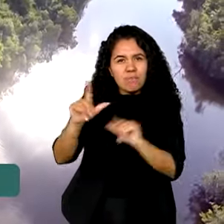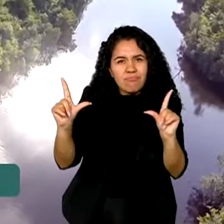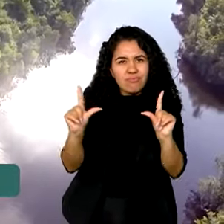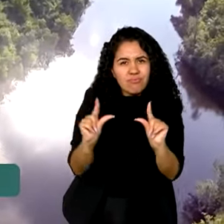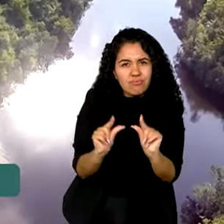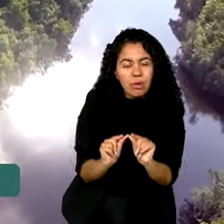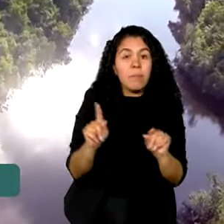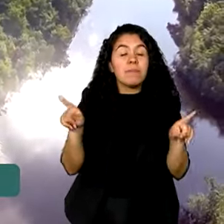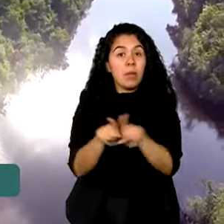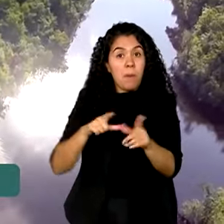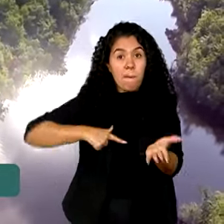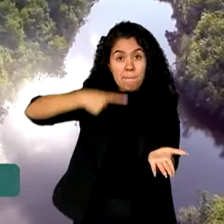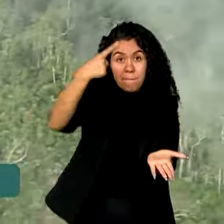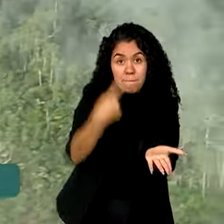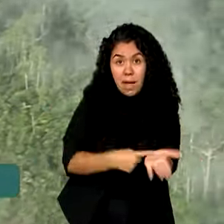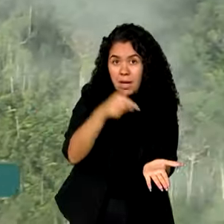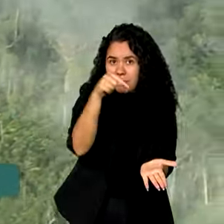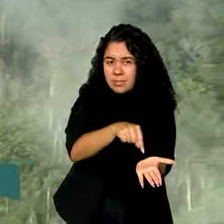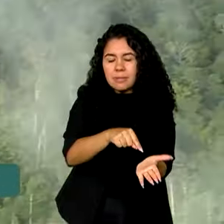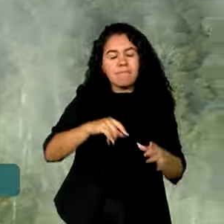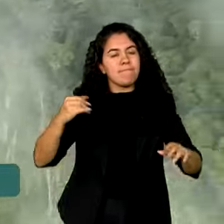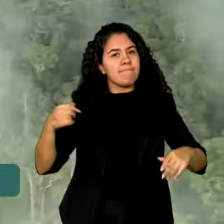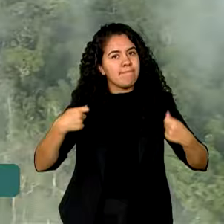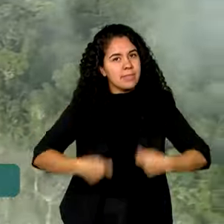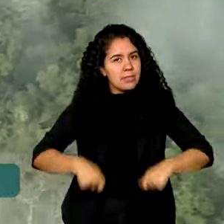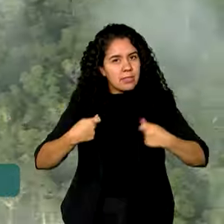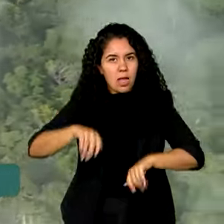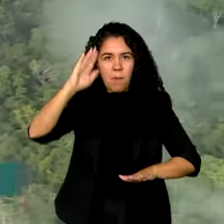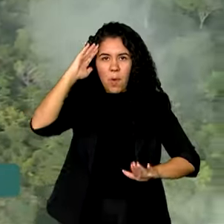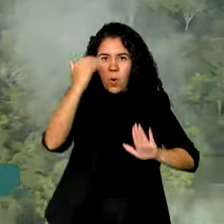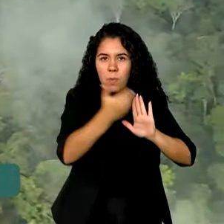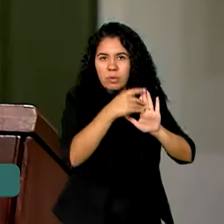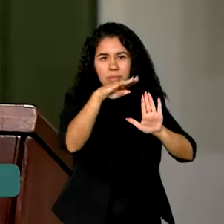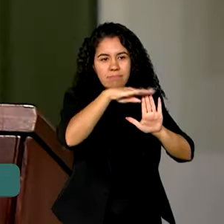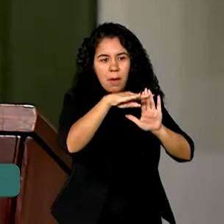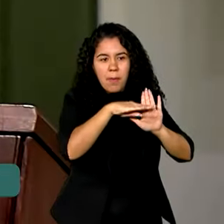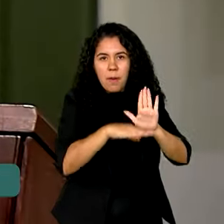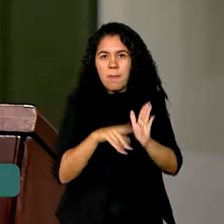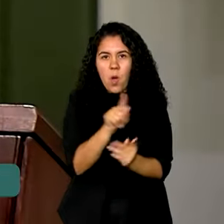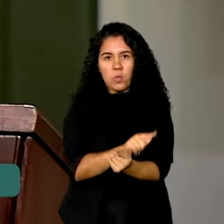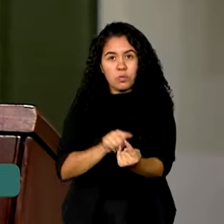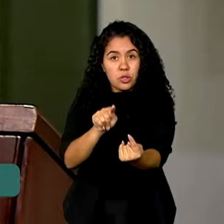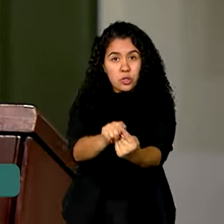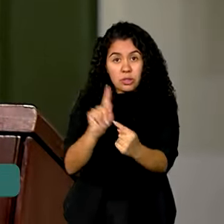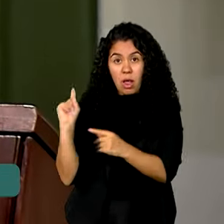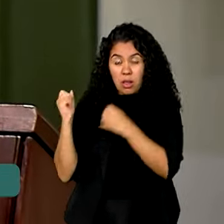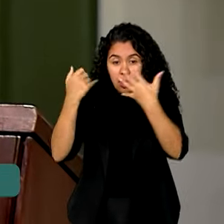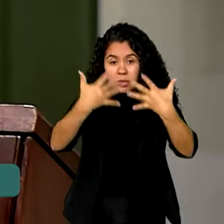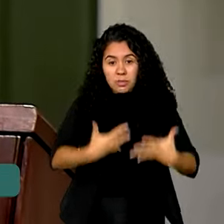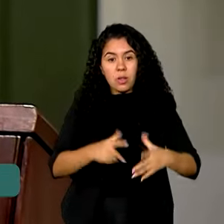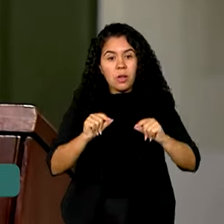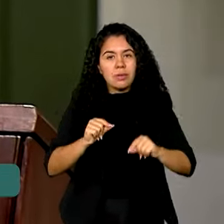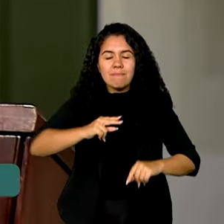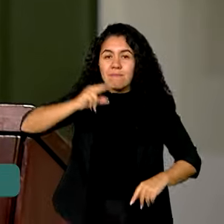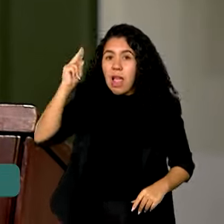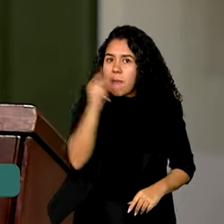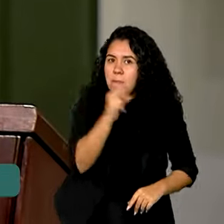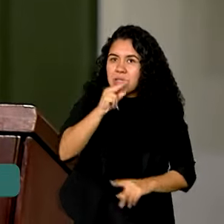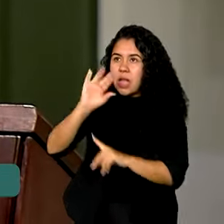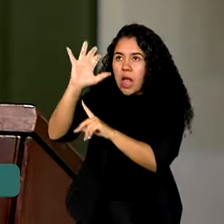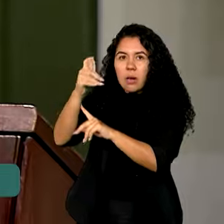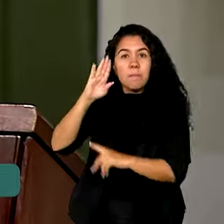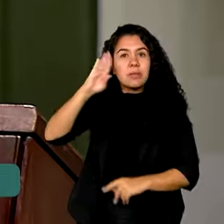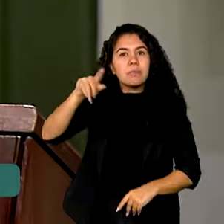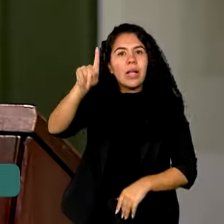o pacto federativo é necessário para o cumprimento desses objetivos. Nesse momento de emergência climática no Rio